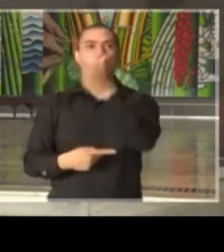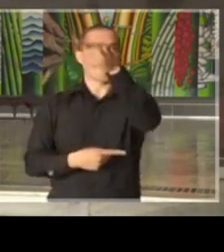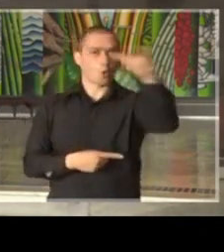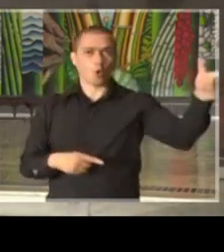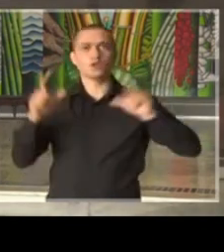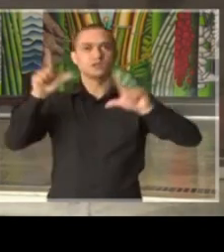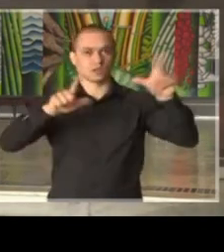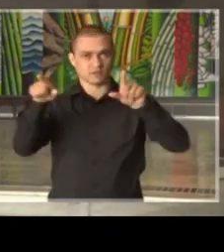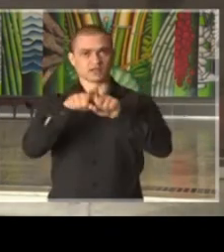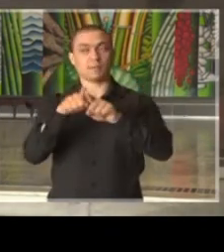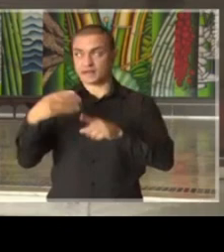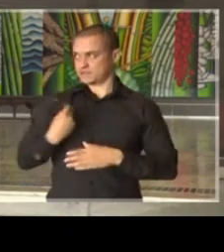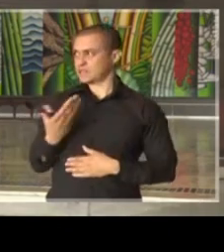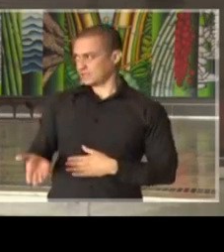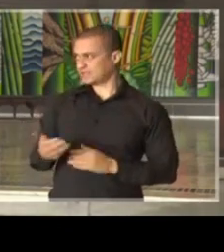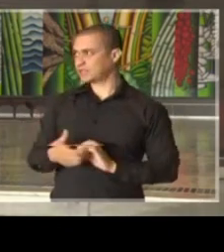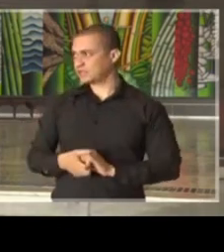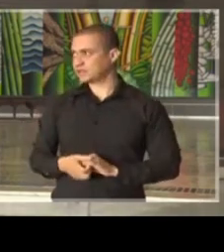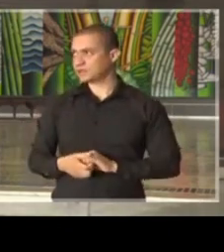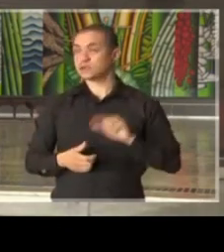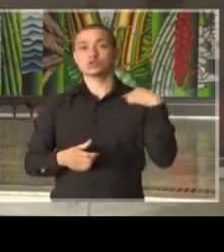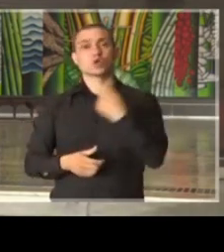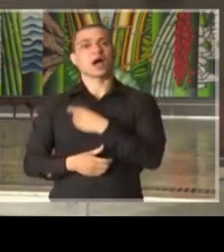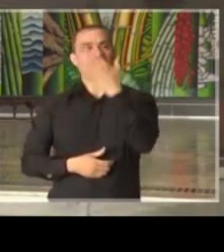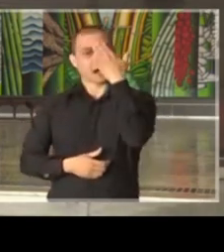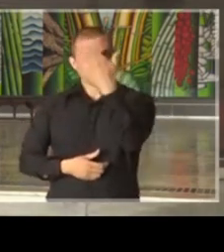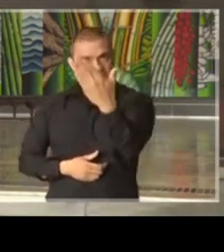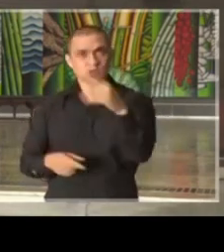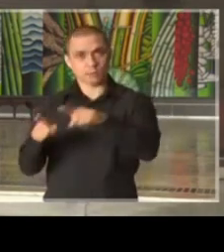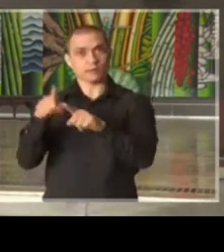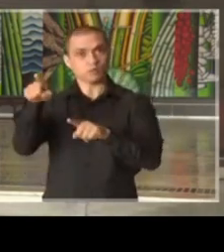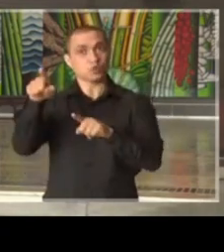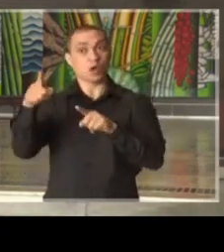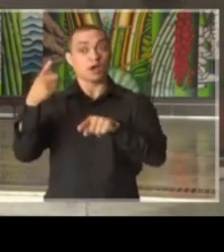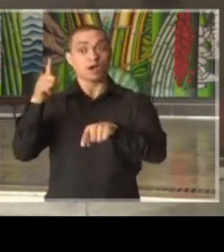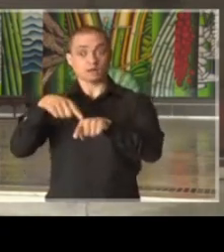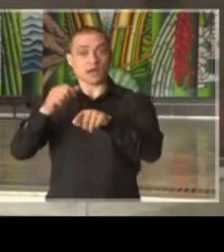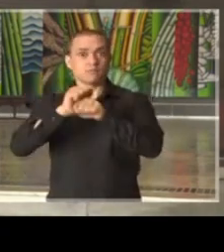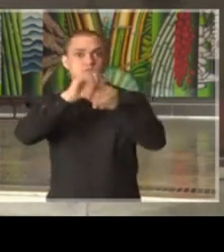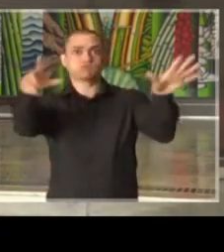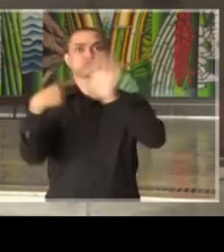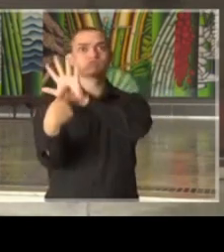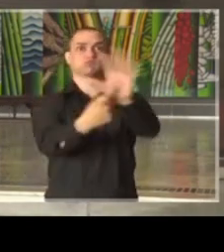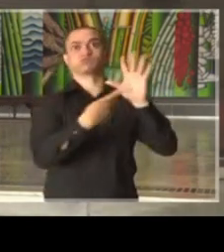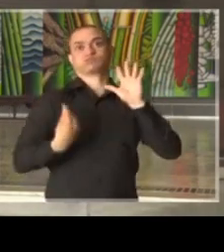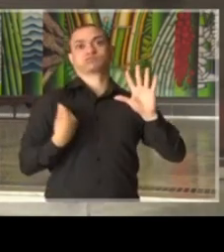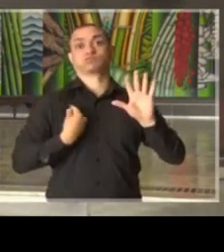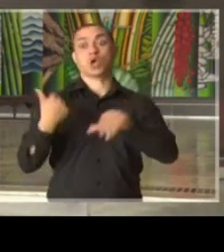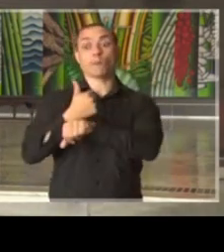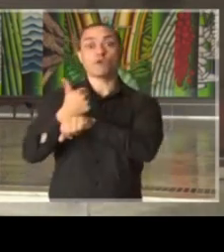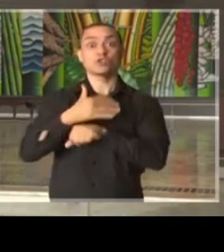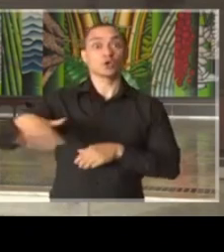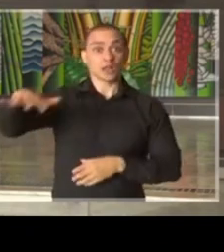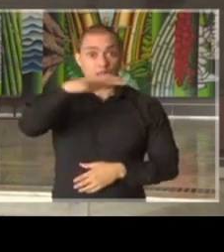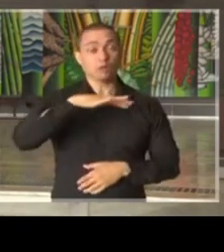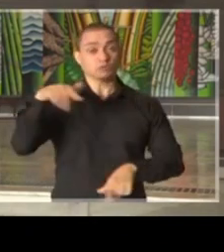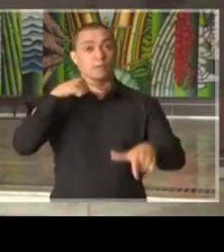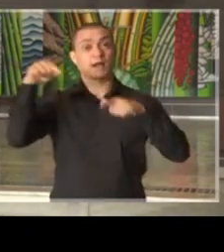de televisão que estão aqui. Os nossos agradecimentos também pela sua mobilização e solidariedade e aos profissionais que estão aqui